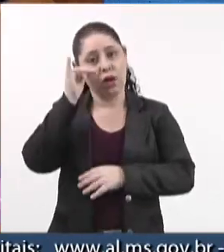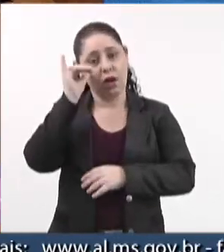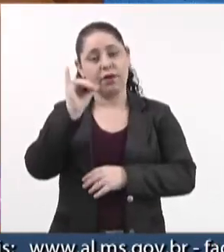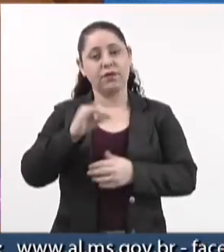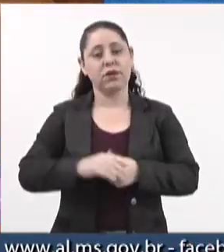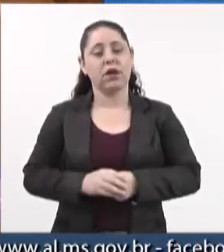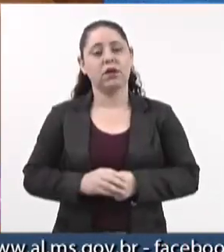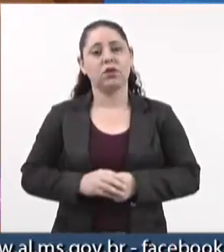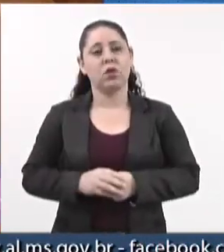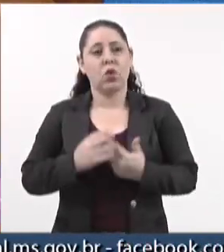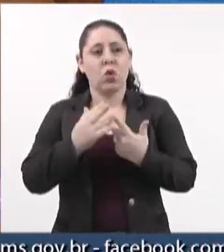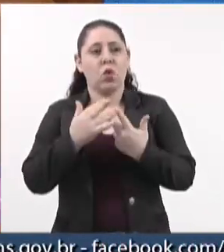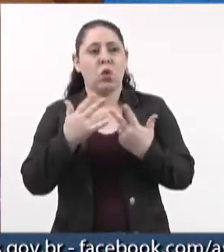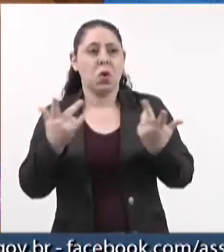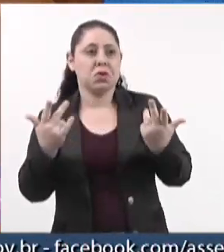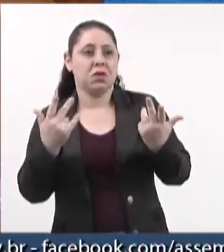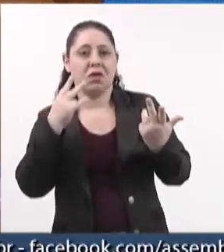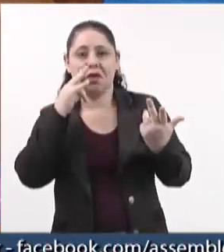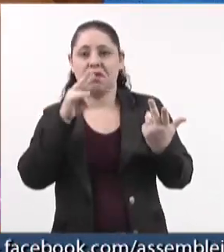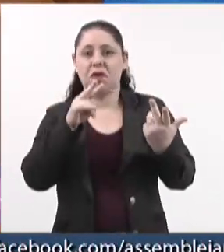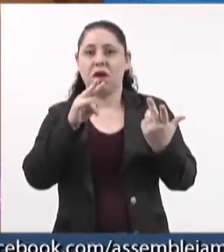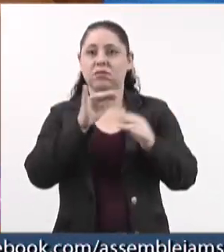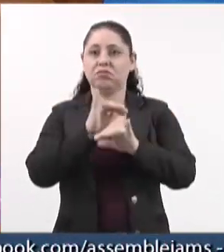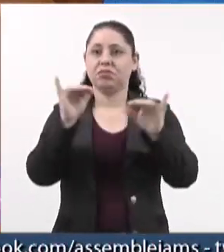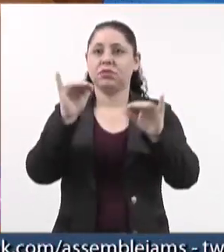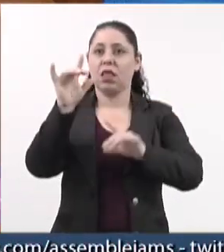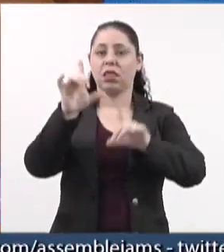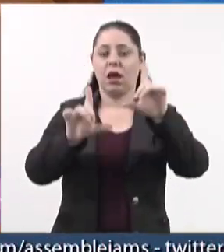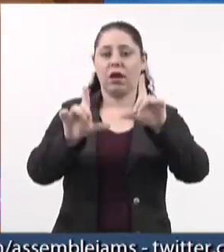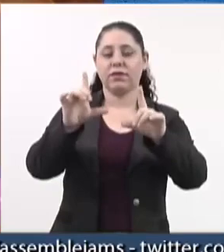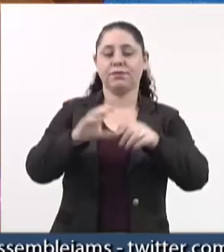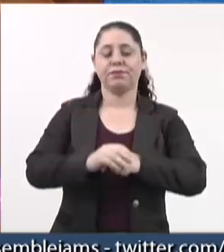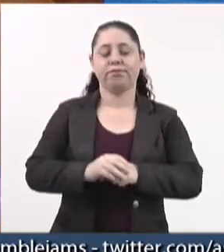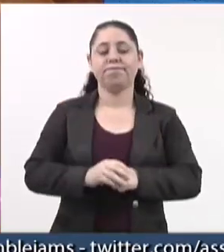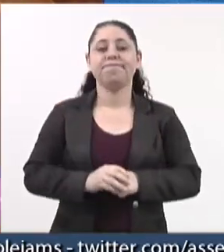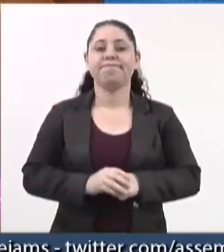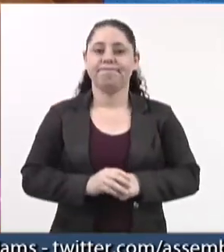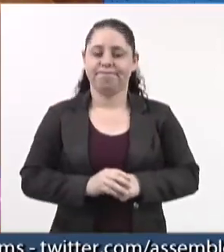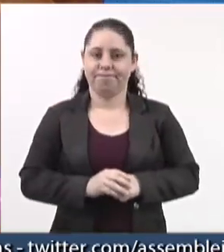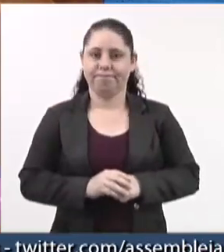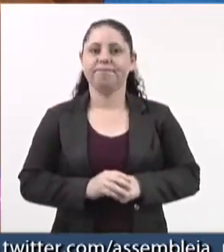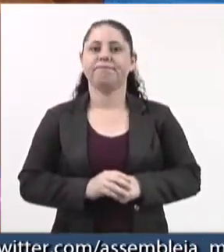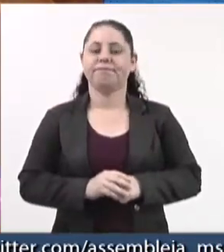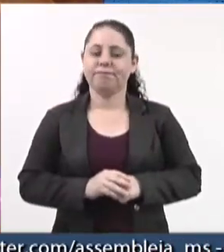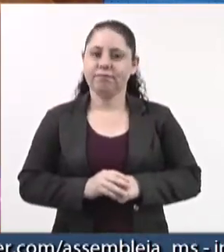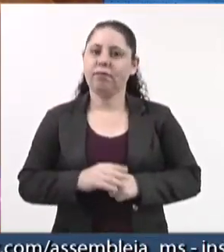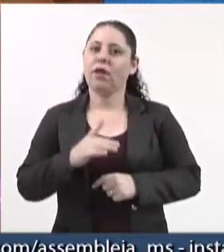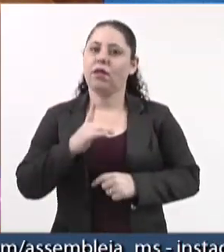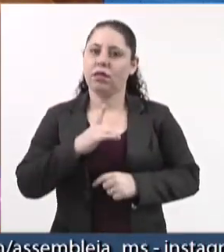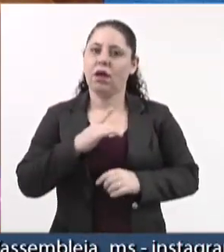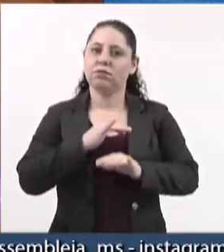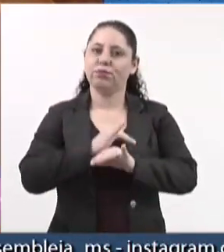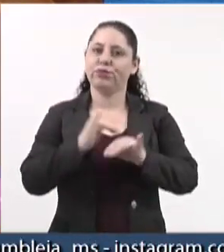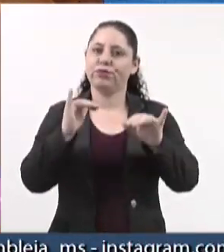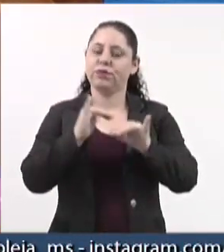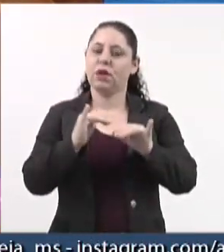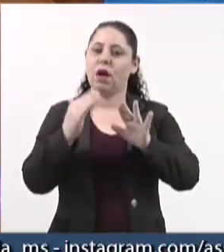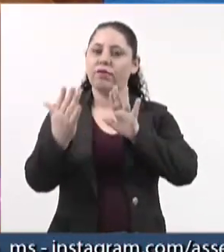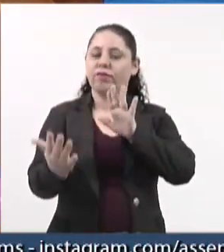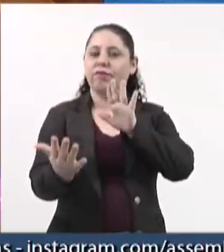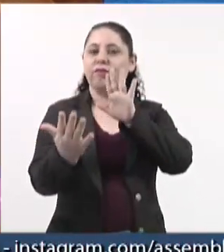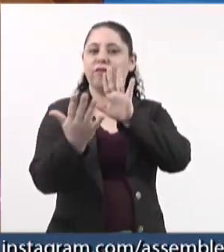cenas que nós estamos vendo nos noticiários, em massa, sendo colocadas agora face